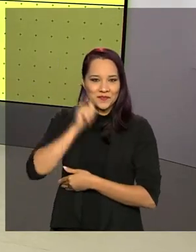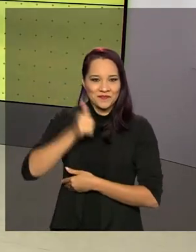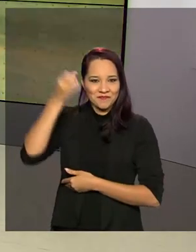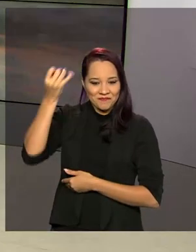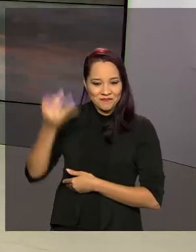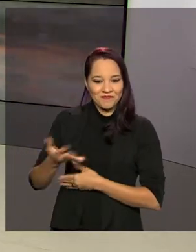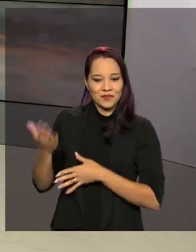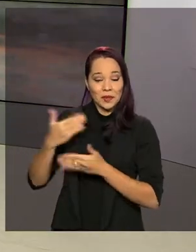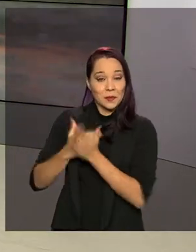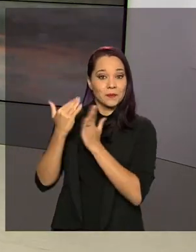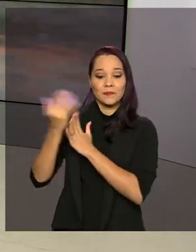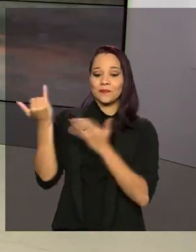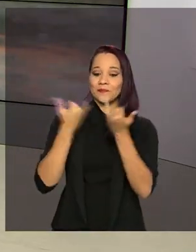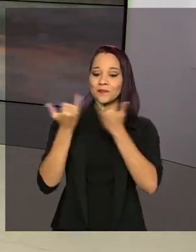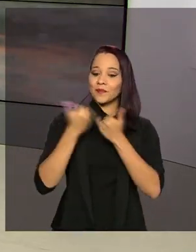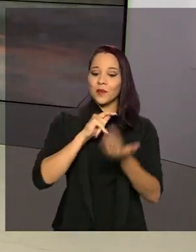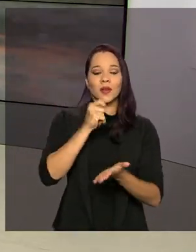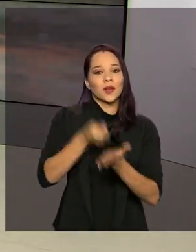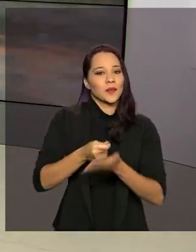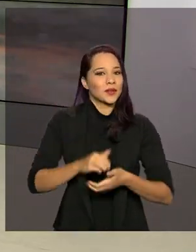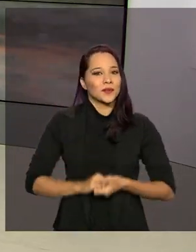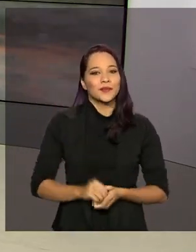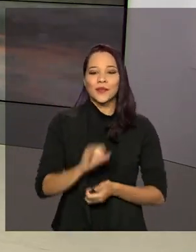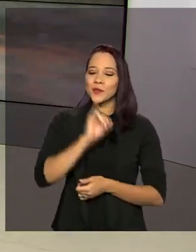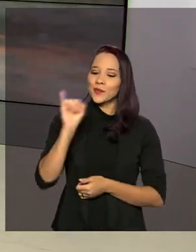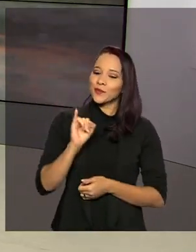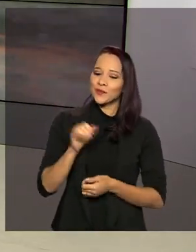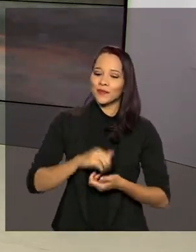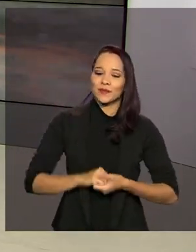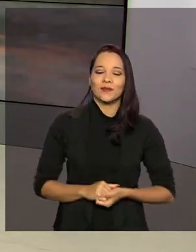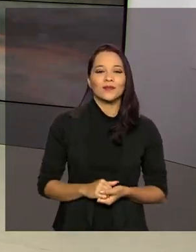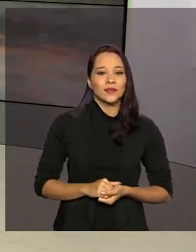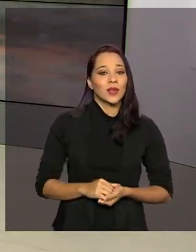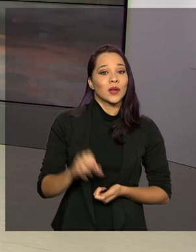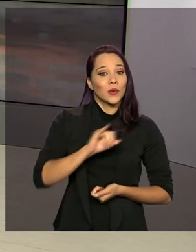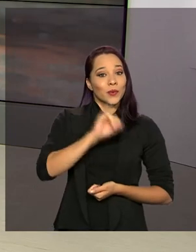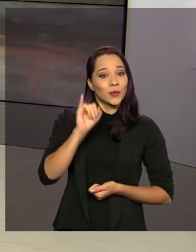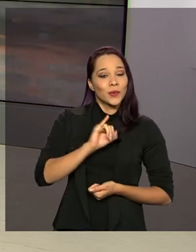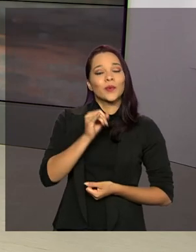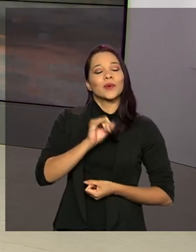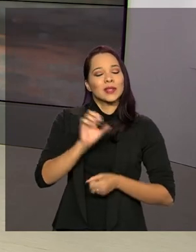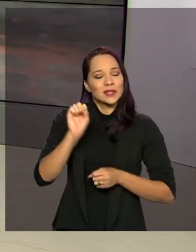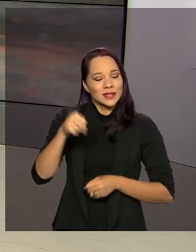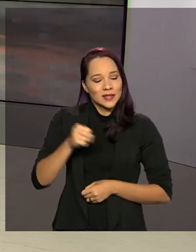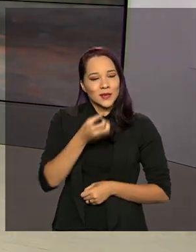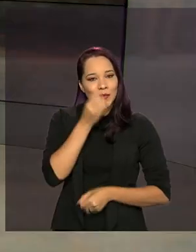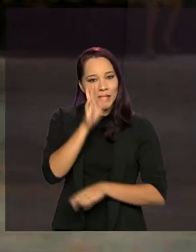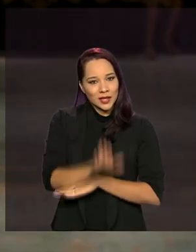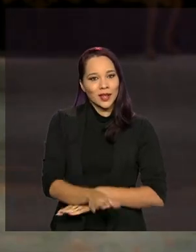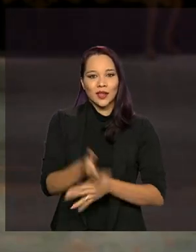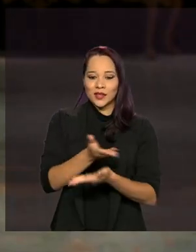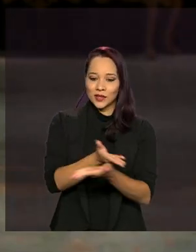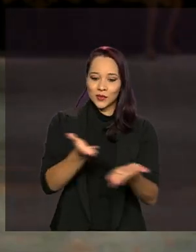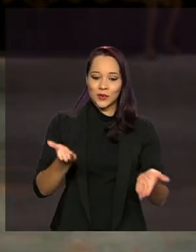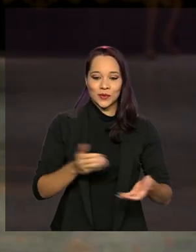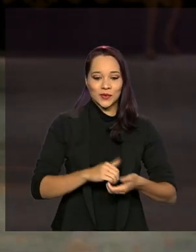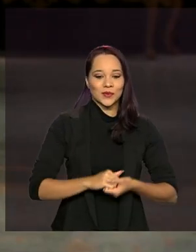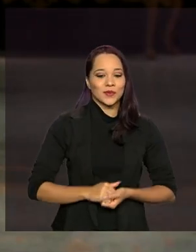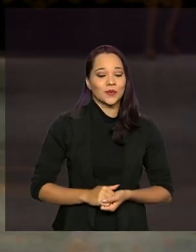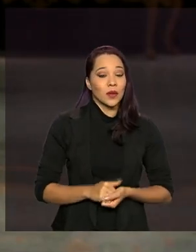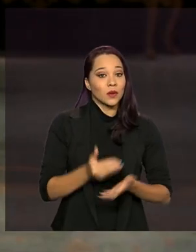mais informações sobre esse pagamento. Oi, Dani. Oi, Roberto. É isso mesmo. Boa tarde para você, boa tarde a todos.